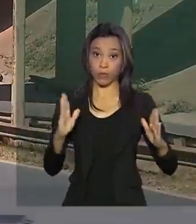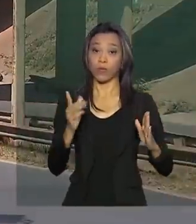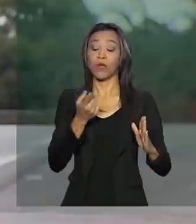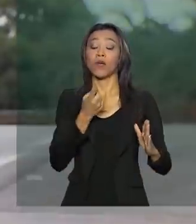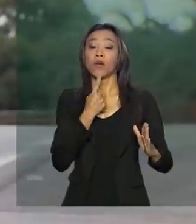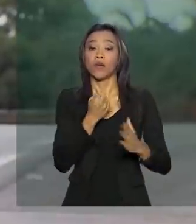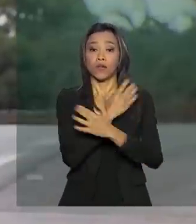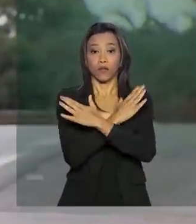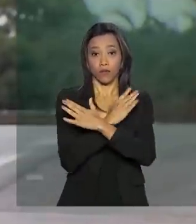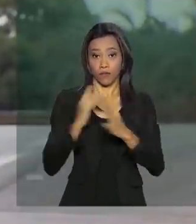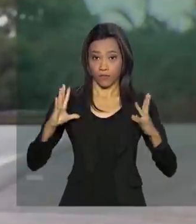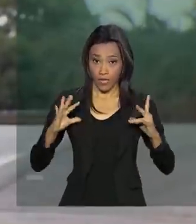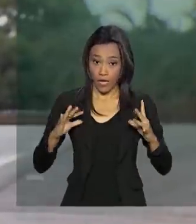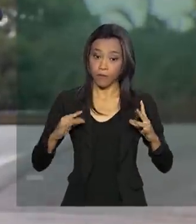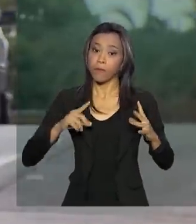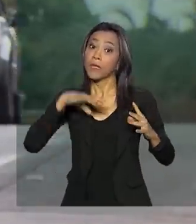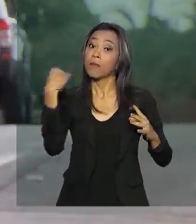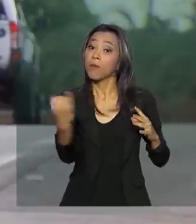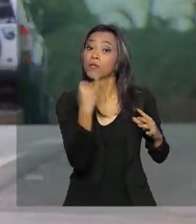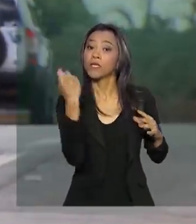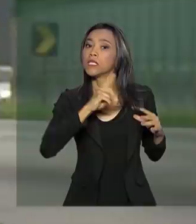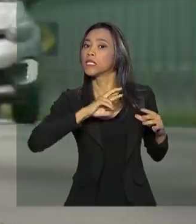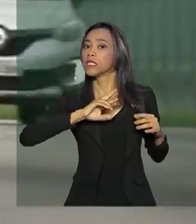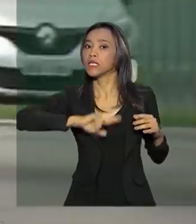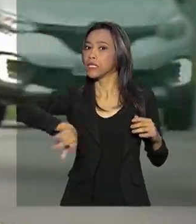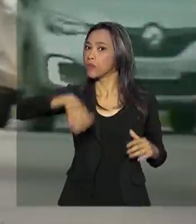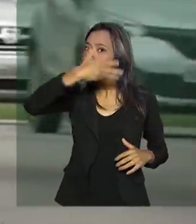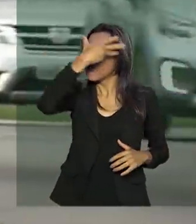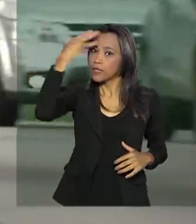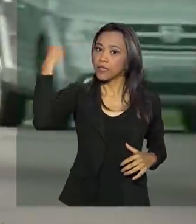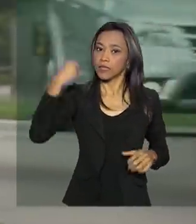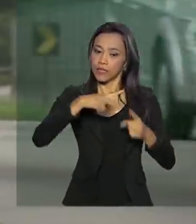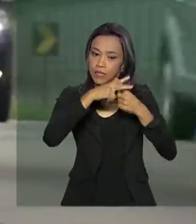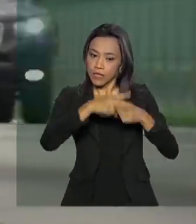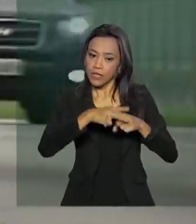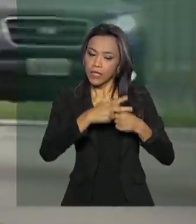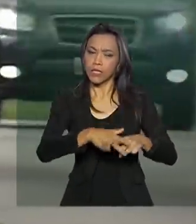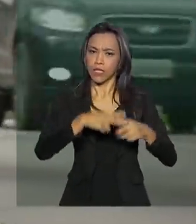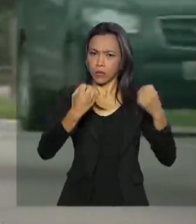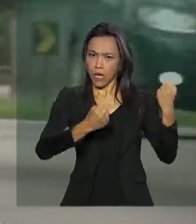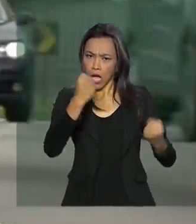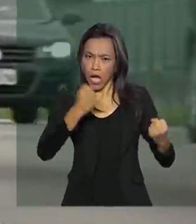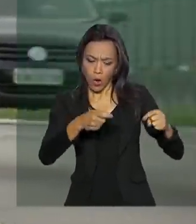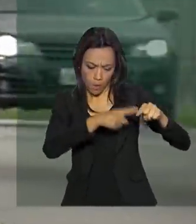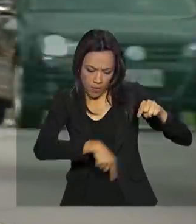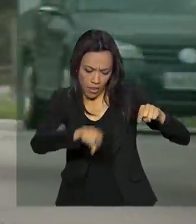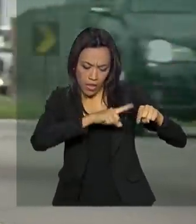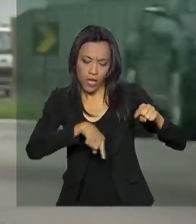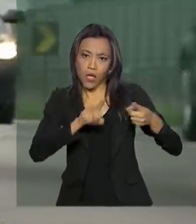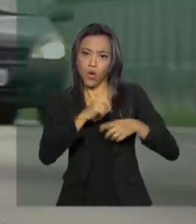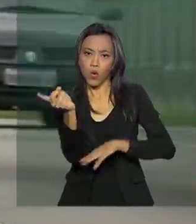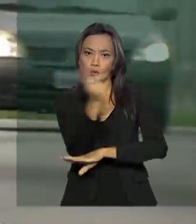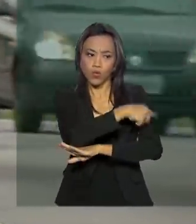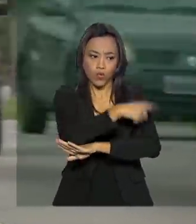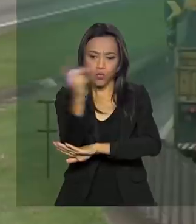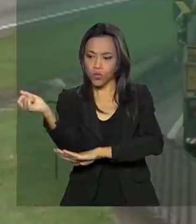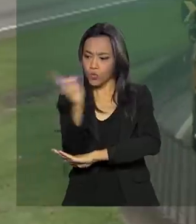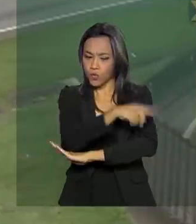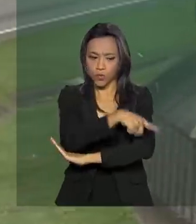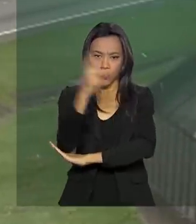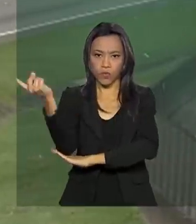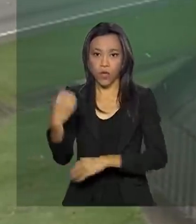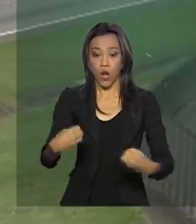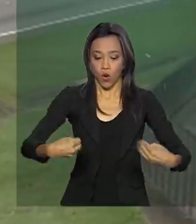na viagem é importante não se esquecer de fazer a revisão de pneus, limpadores de para-brisa e luzes do veículo,